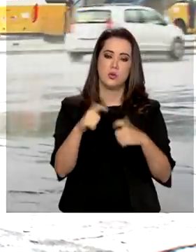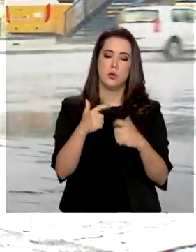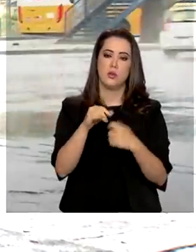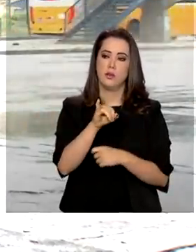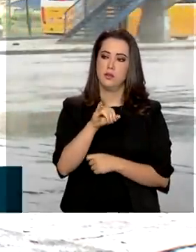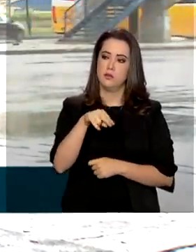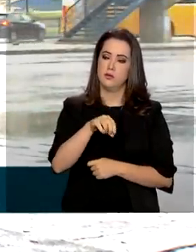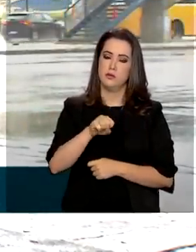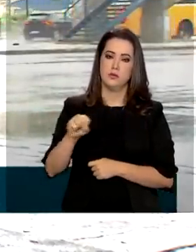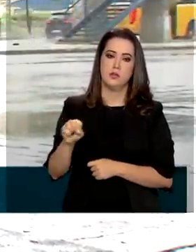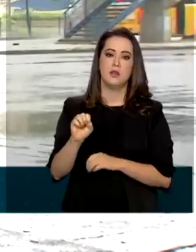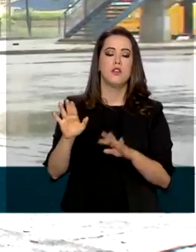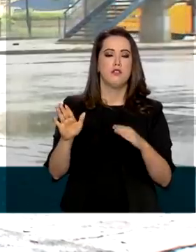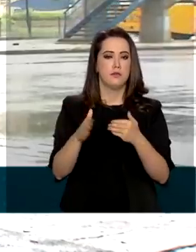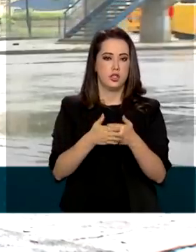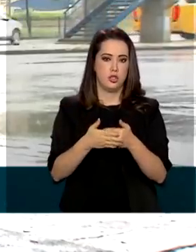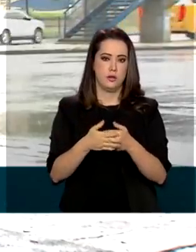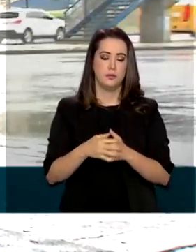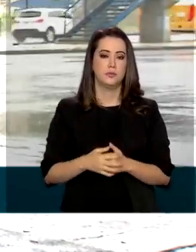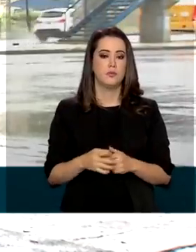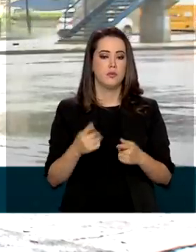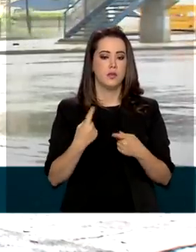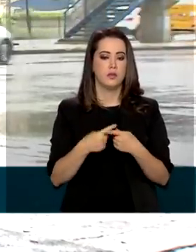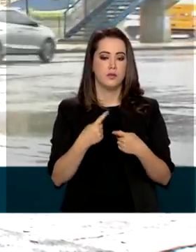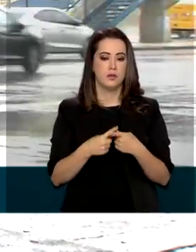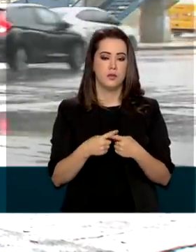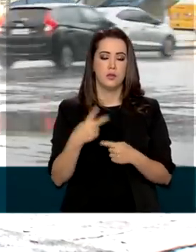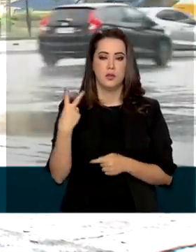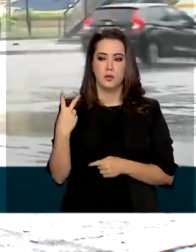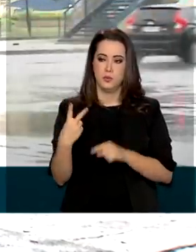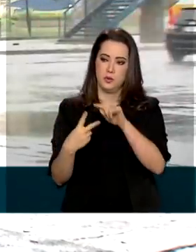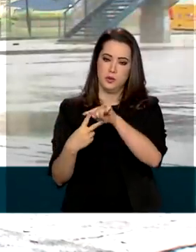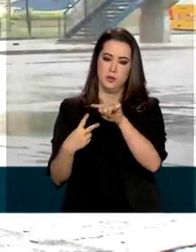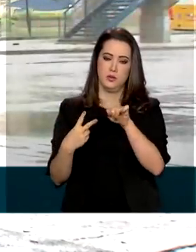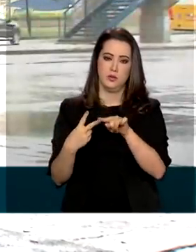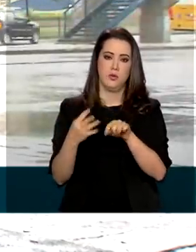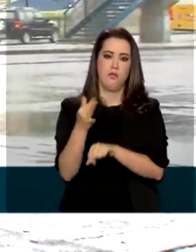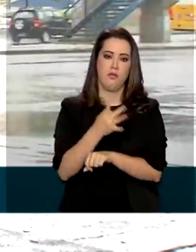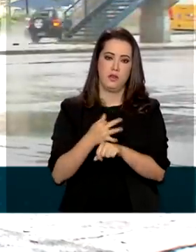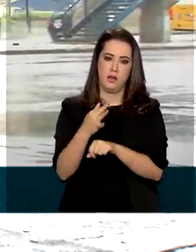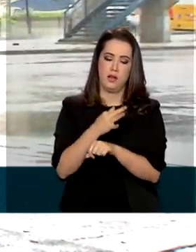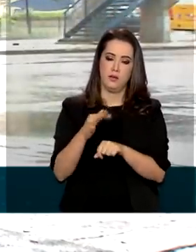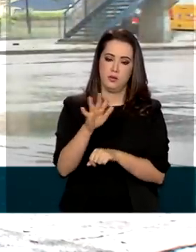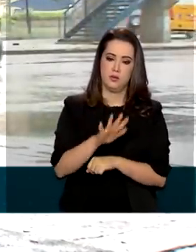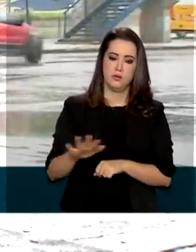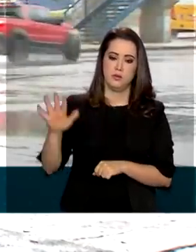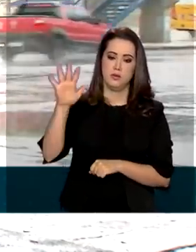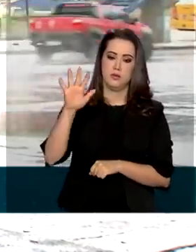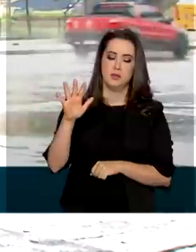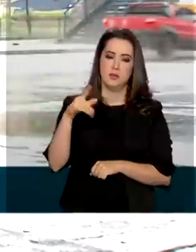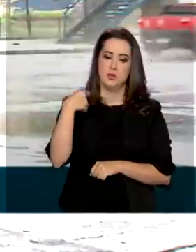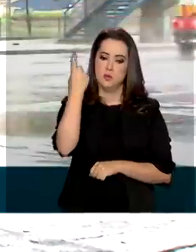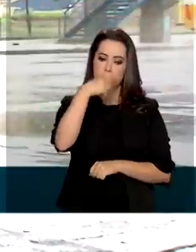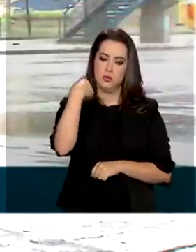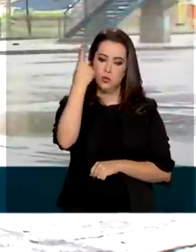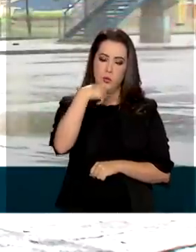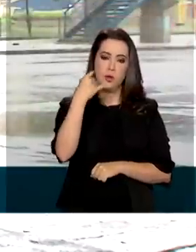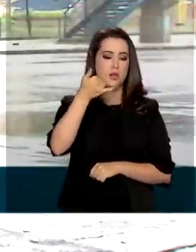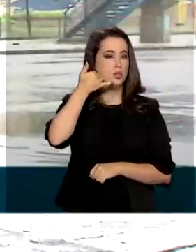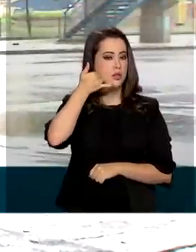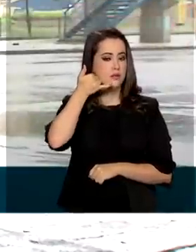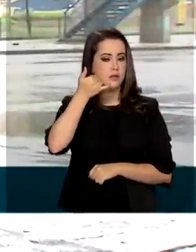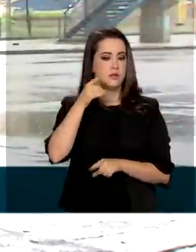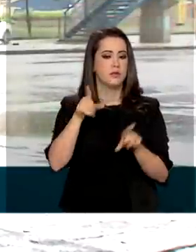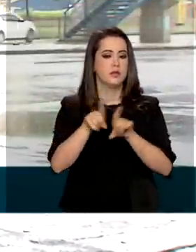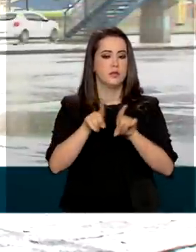vão estar fechadas, porque os dois dias é feriado nacional. O horário de atendimento por telefone